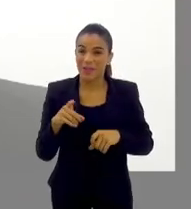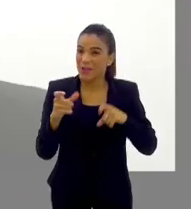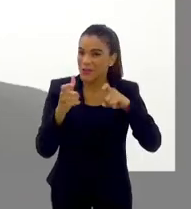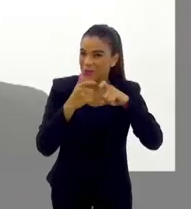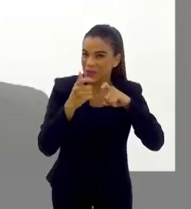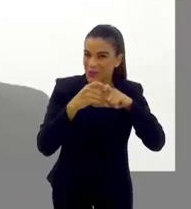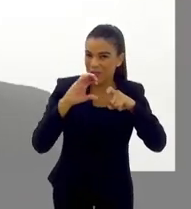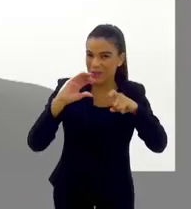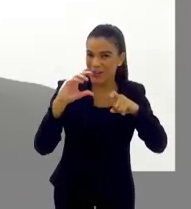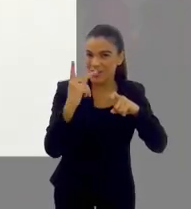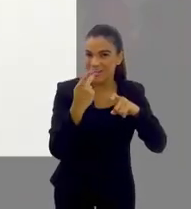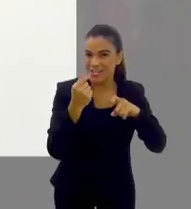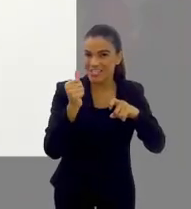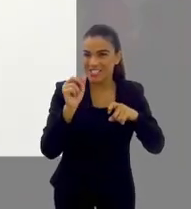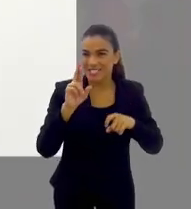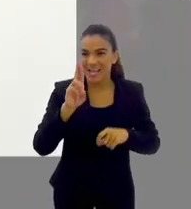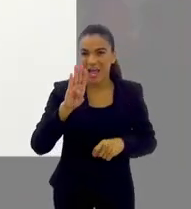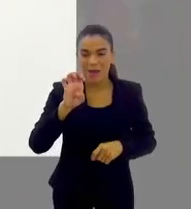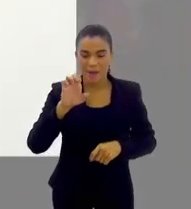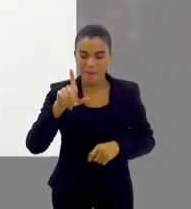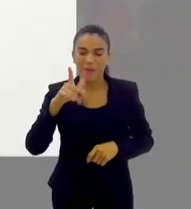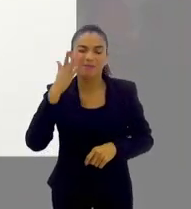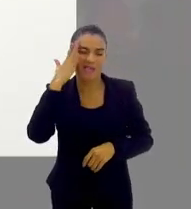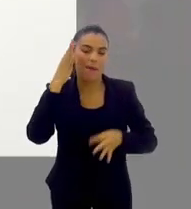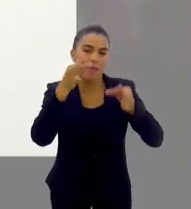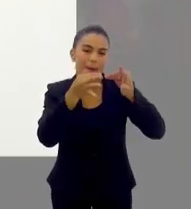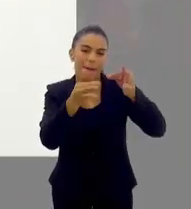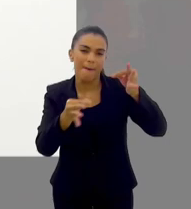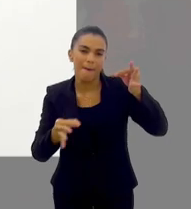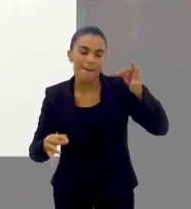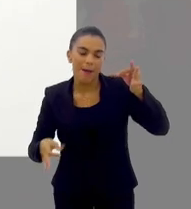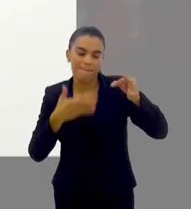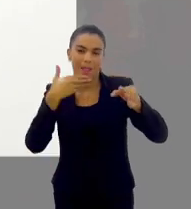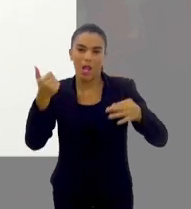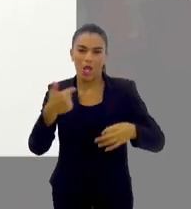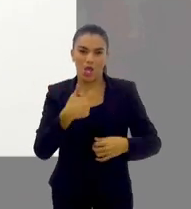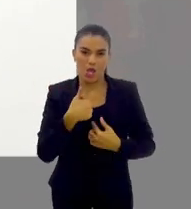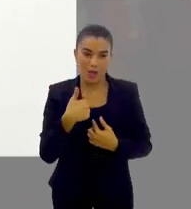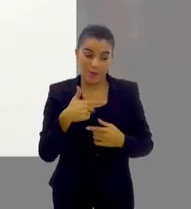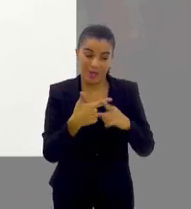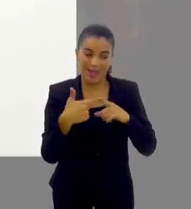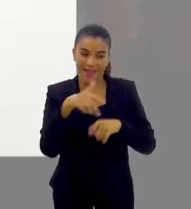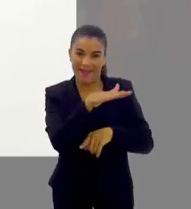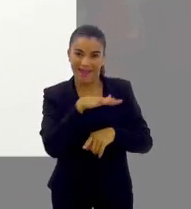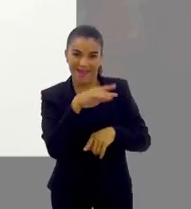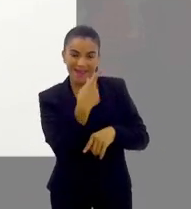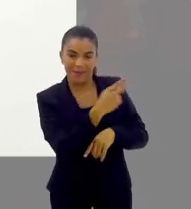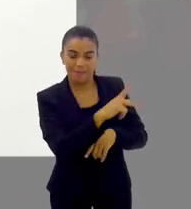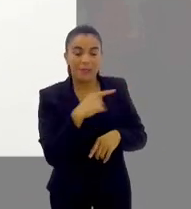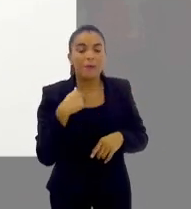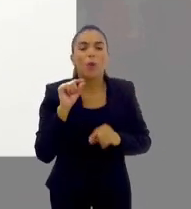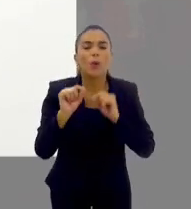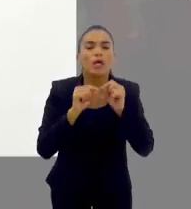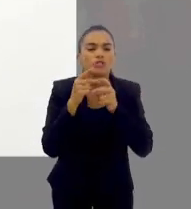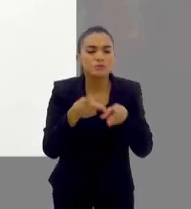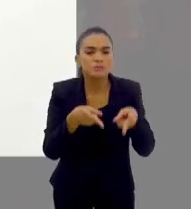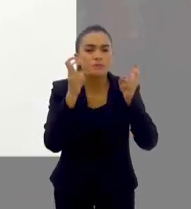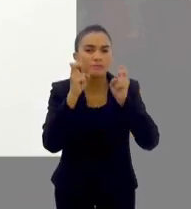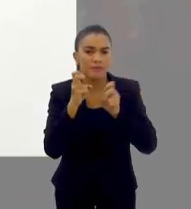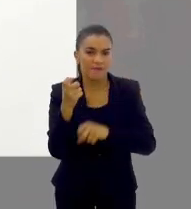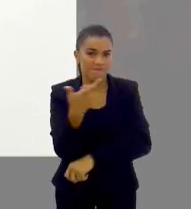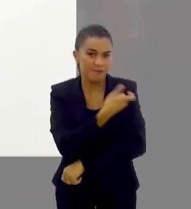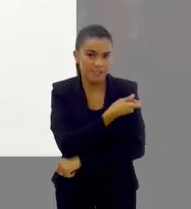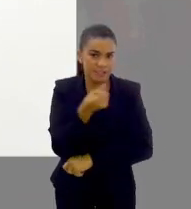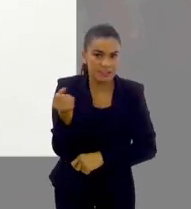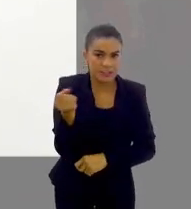É, é... O doutor Charbel provavelmente vai poder comentar com mais dados até pela área, né? Mas o que a gente vê dessa